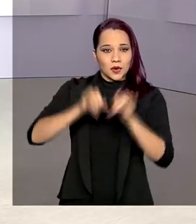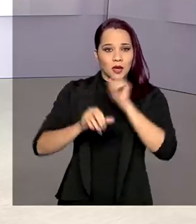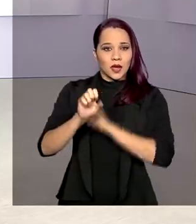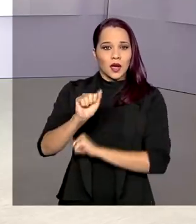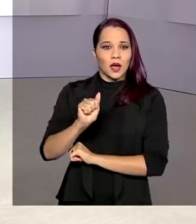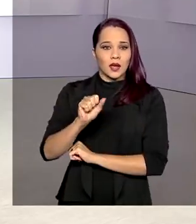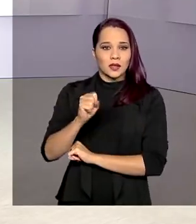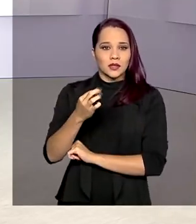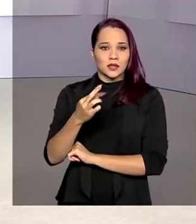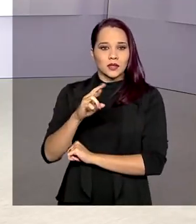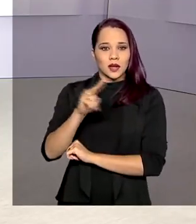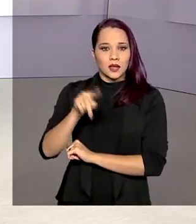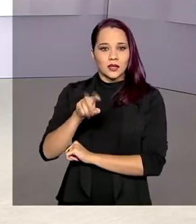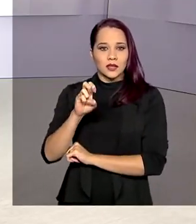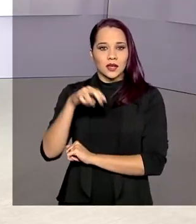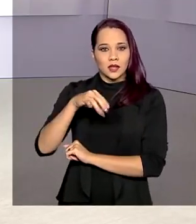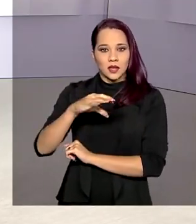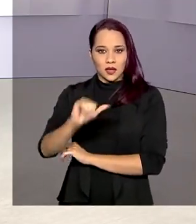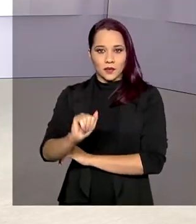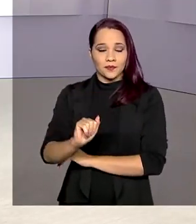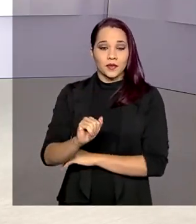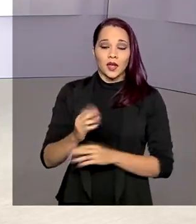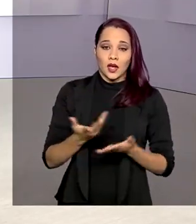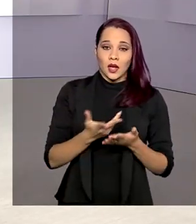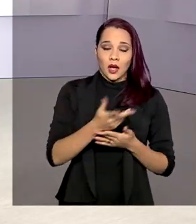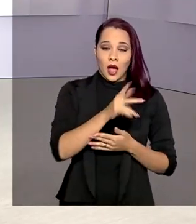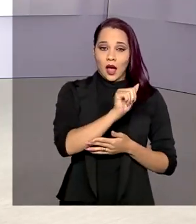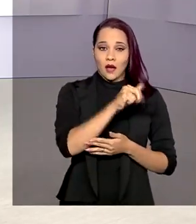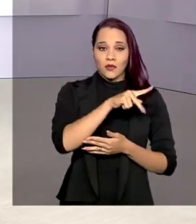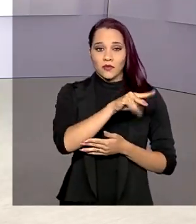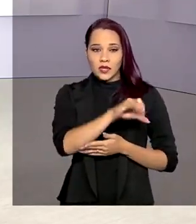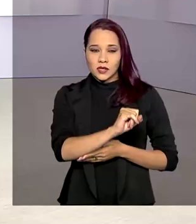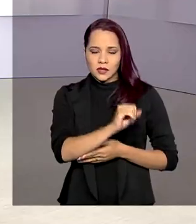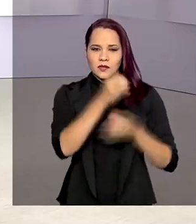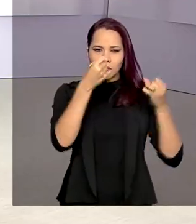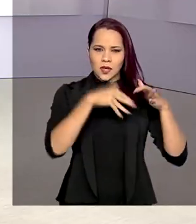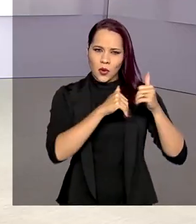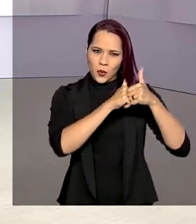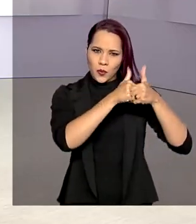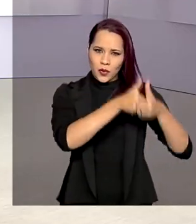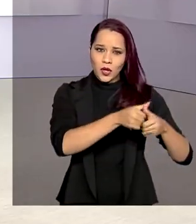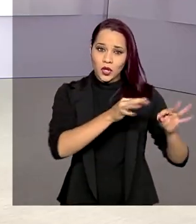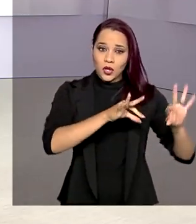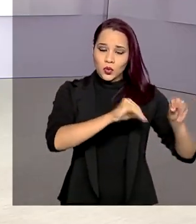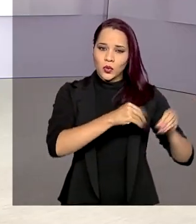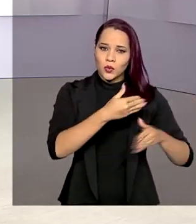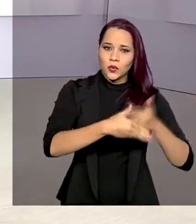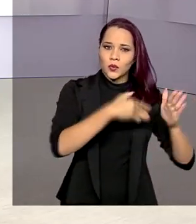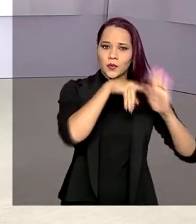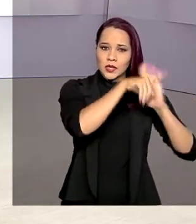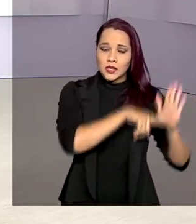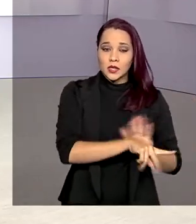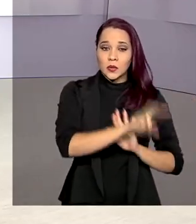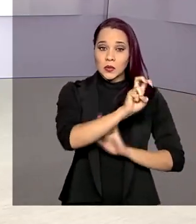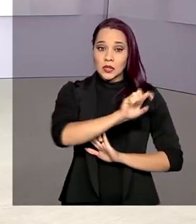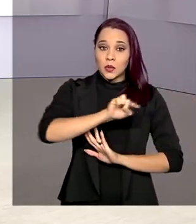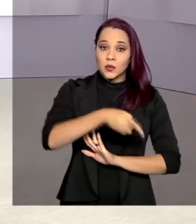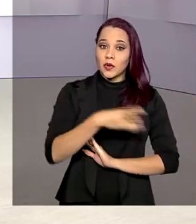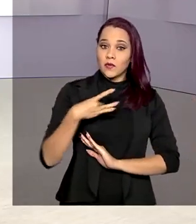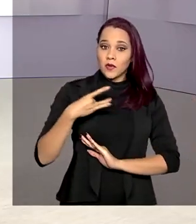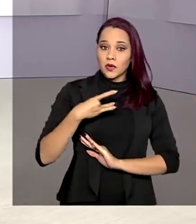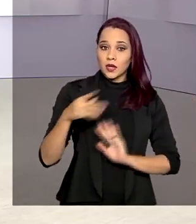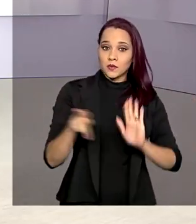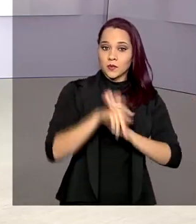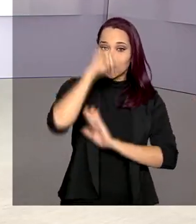e do Laboratório AstraZeneca. A Anvisa explica que acompanha de perto todo o andamento das pesquisas, com 5 mil voluntários